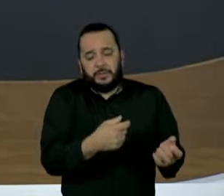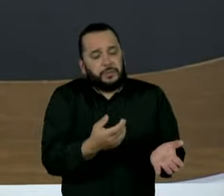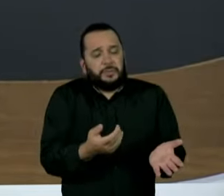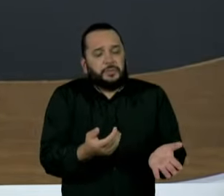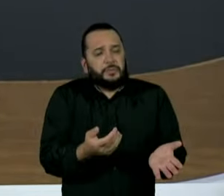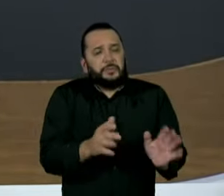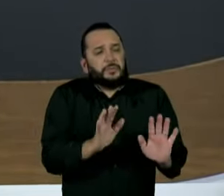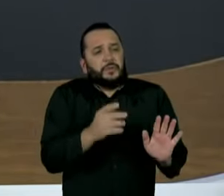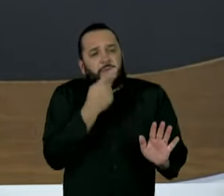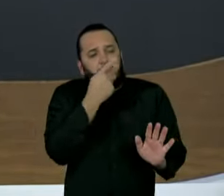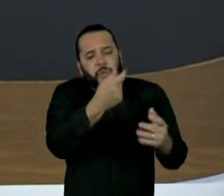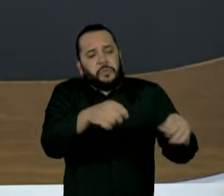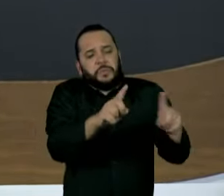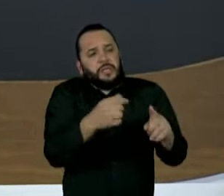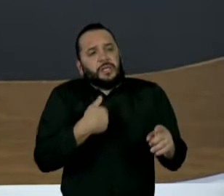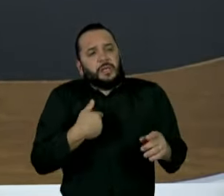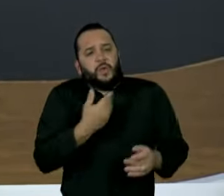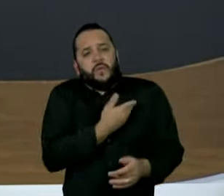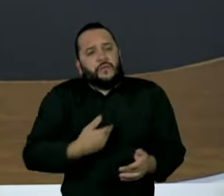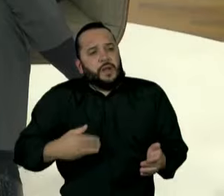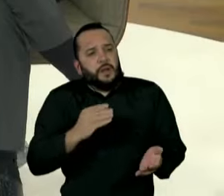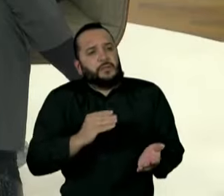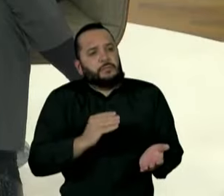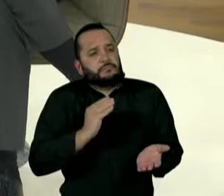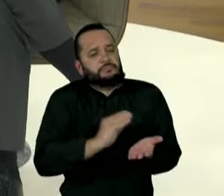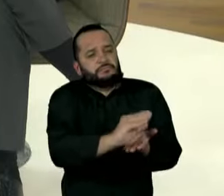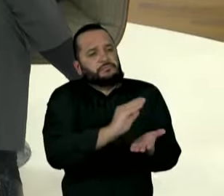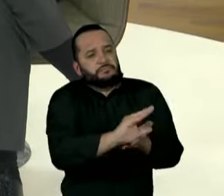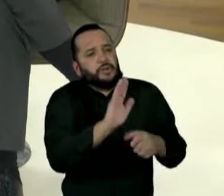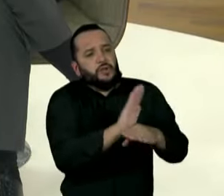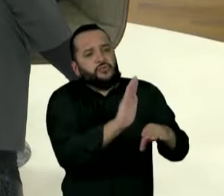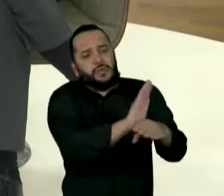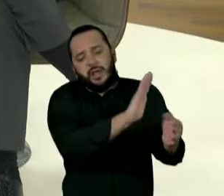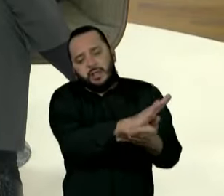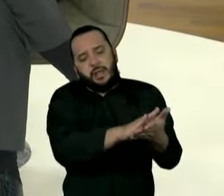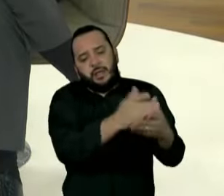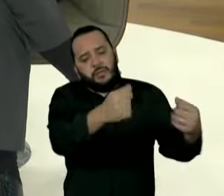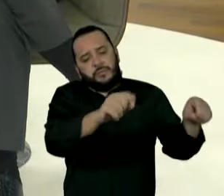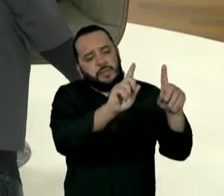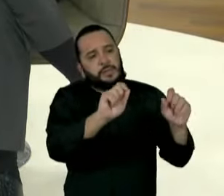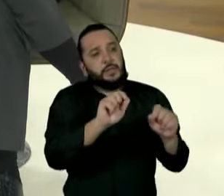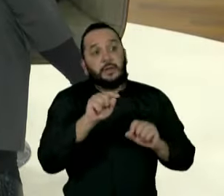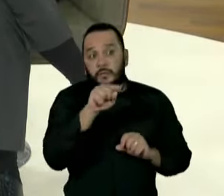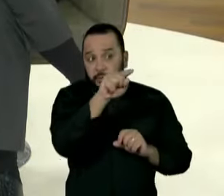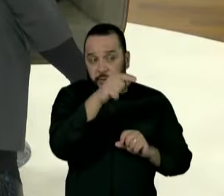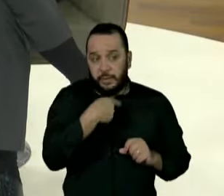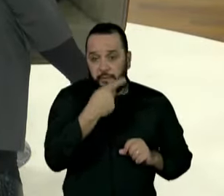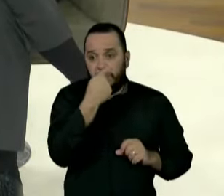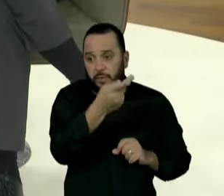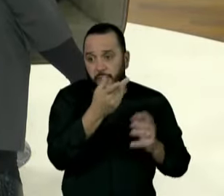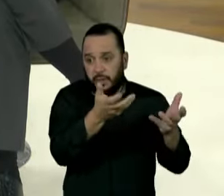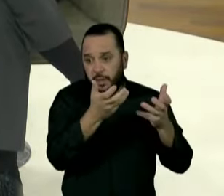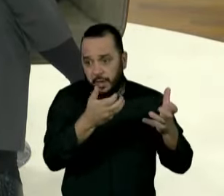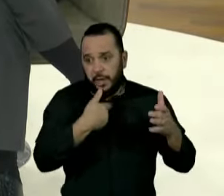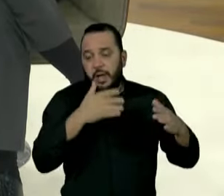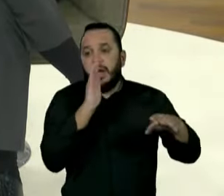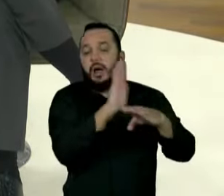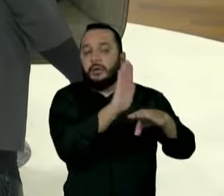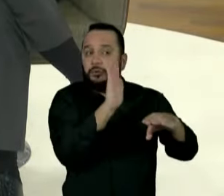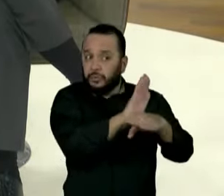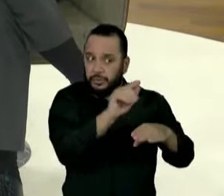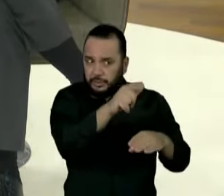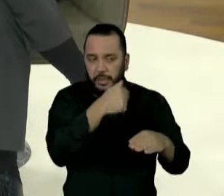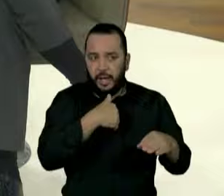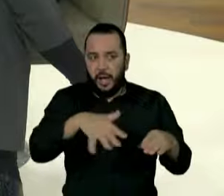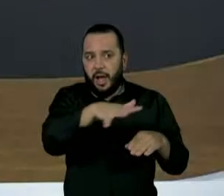que não precisa do governo do Estado. O senhor, por seu turno, eu tenho visto fazer alguns acenos ao campo na expectativa de crescer